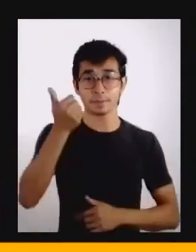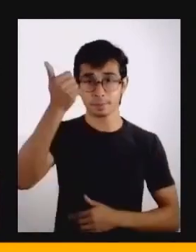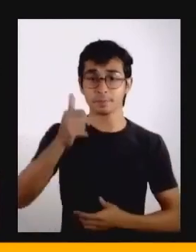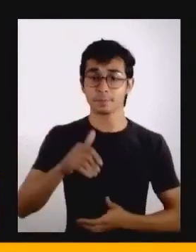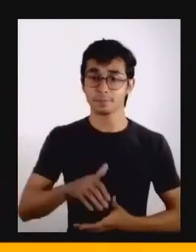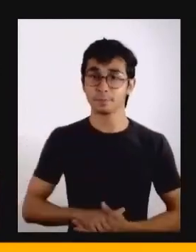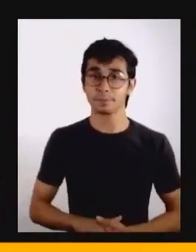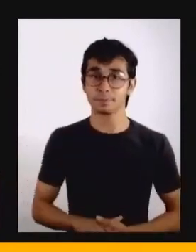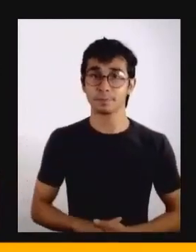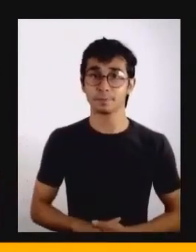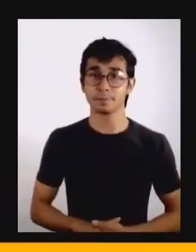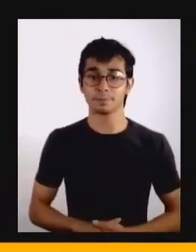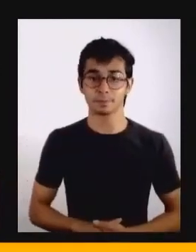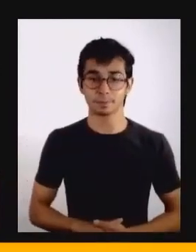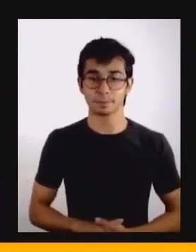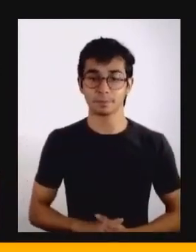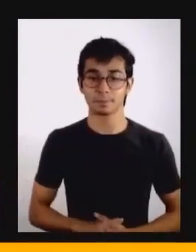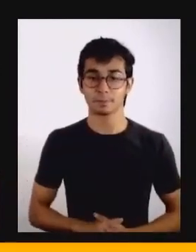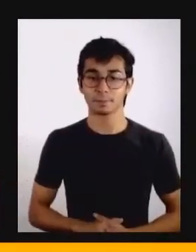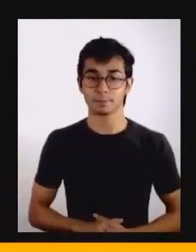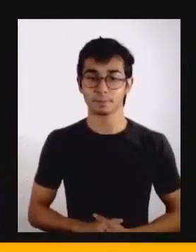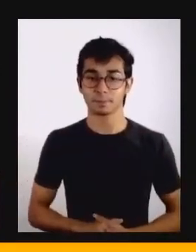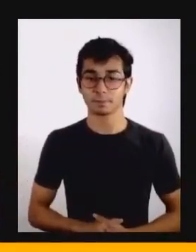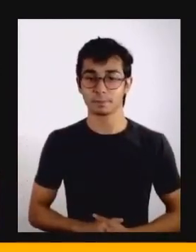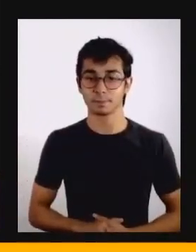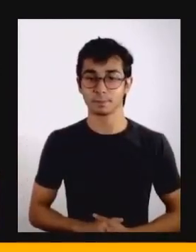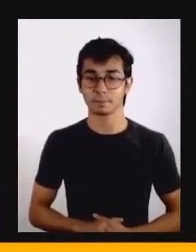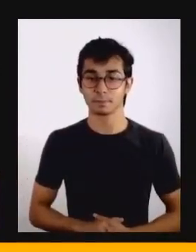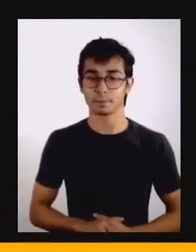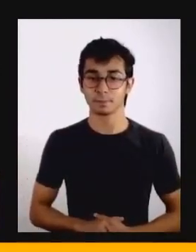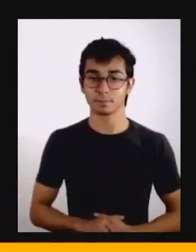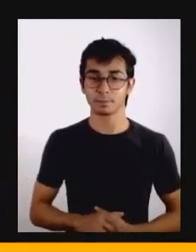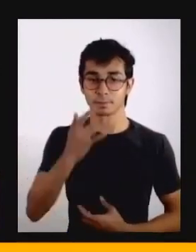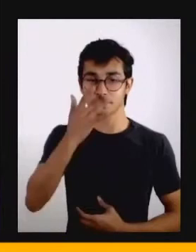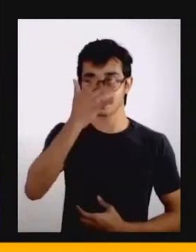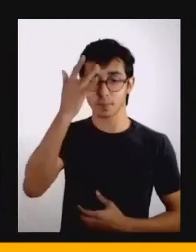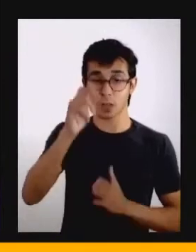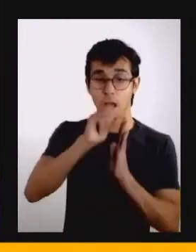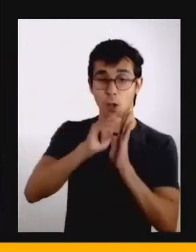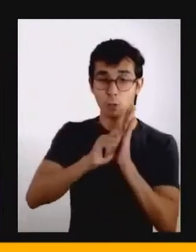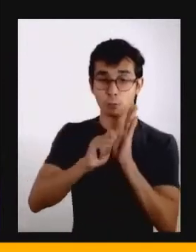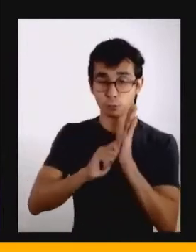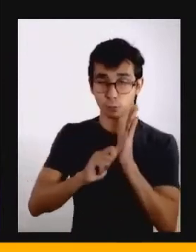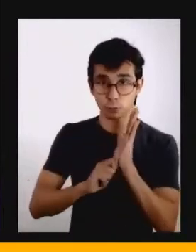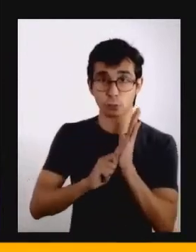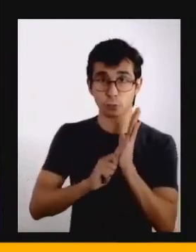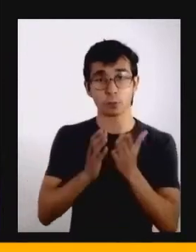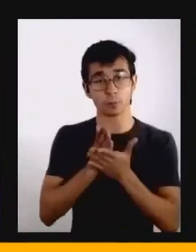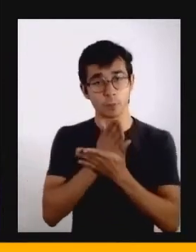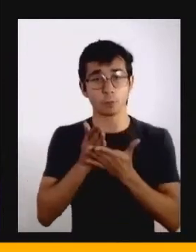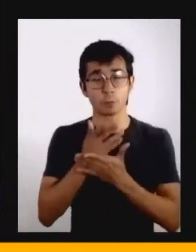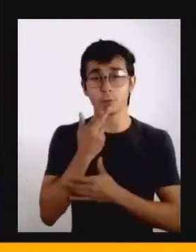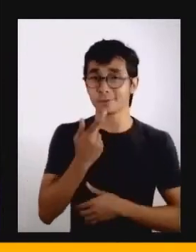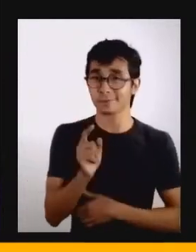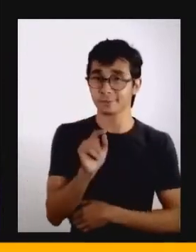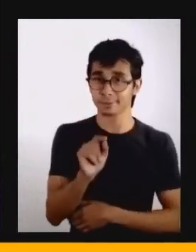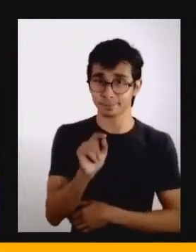Os autores do Speculative Design, Speculative Everything, dizem inclusive que dentro dessa